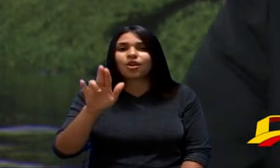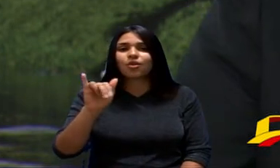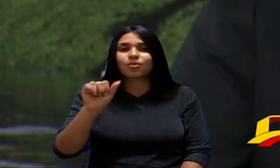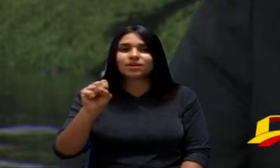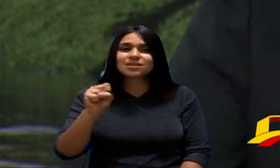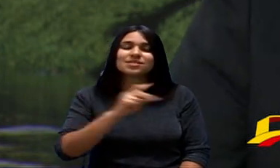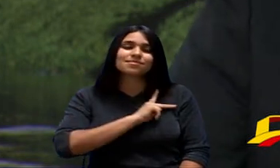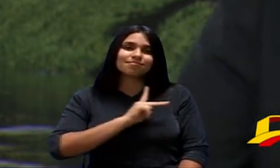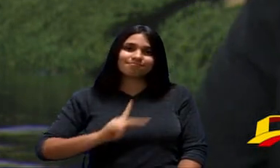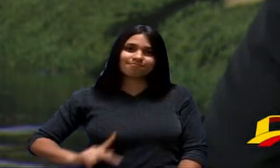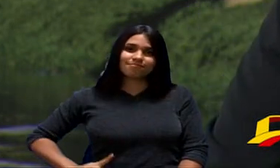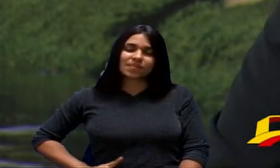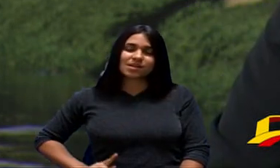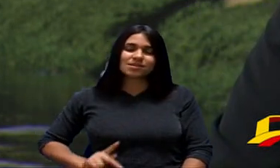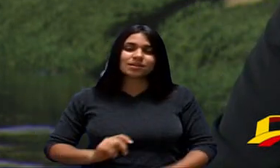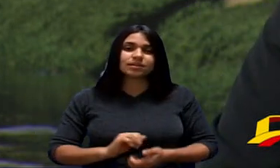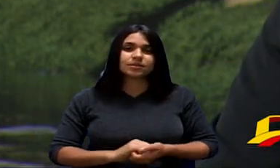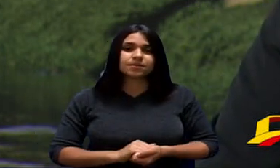Presidente Da